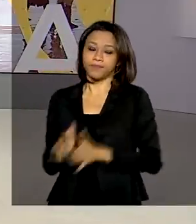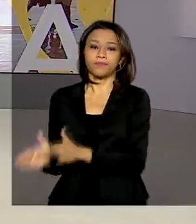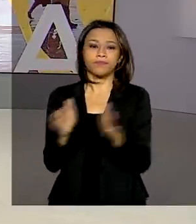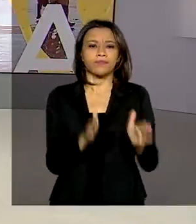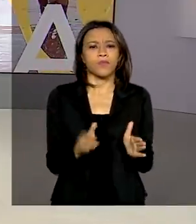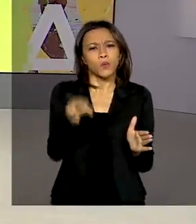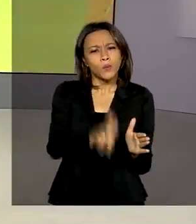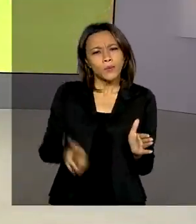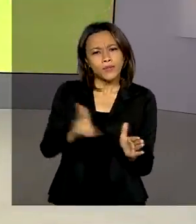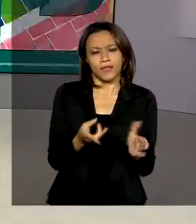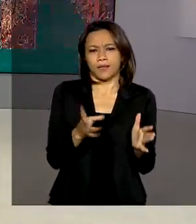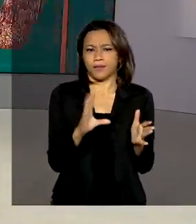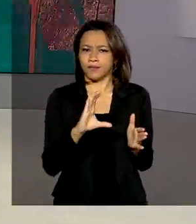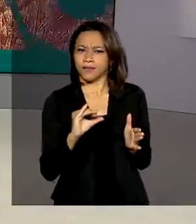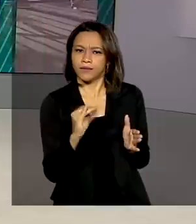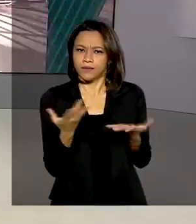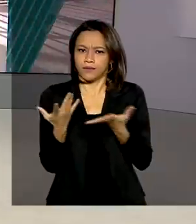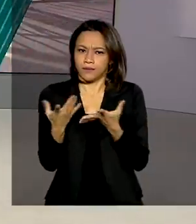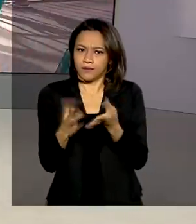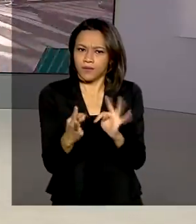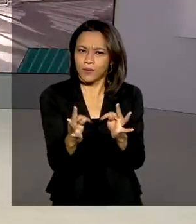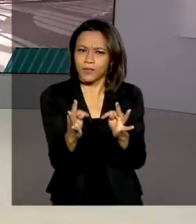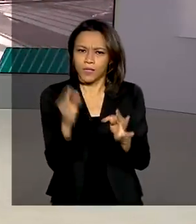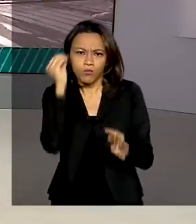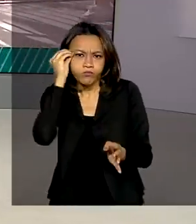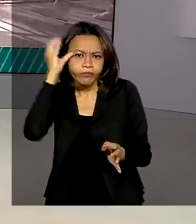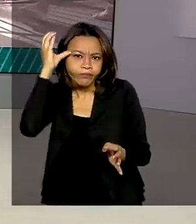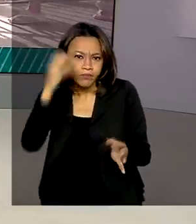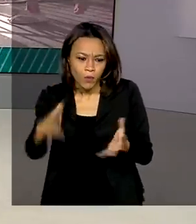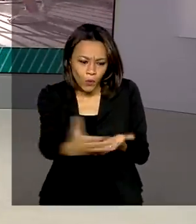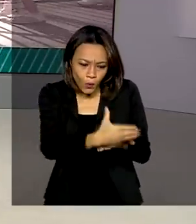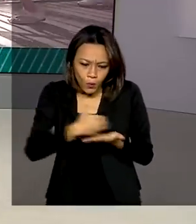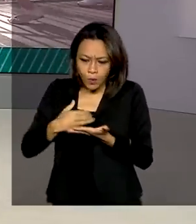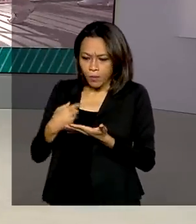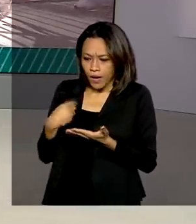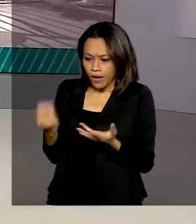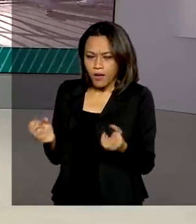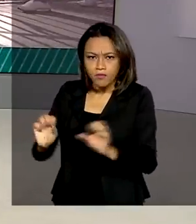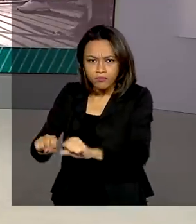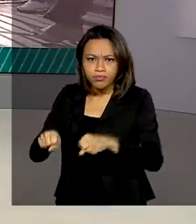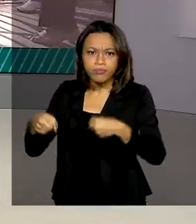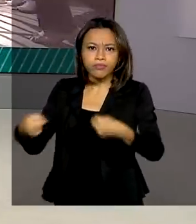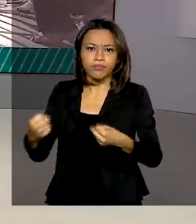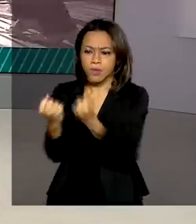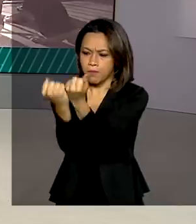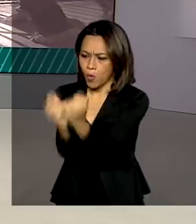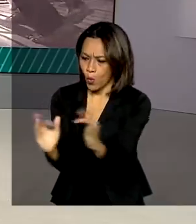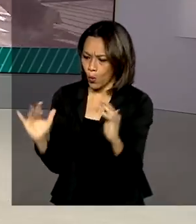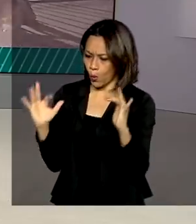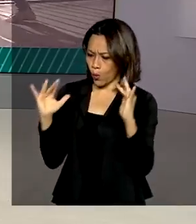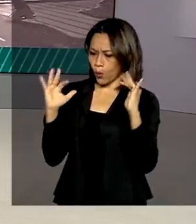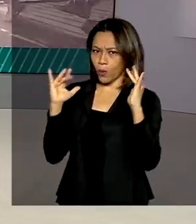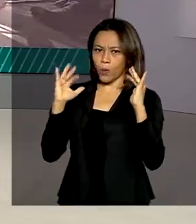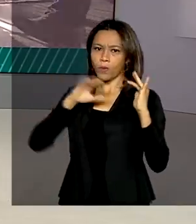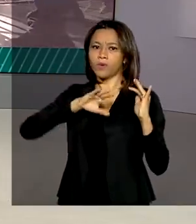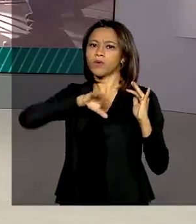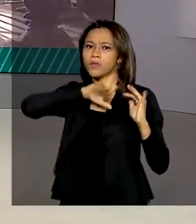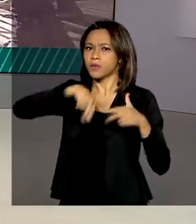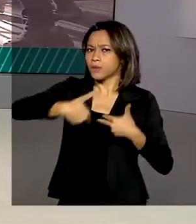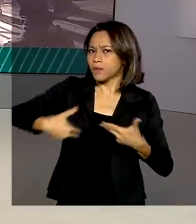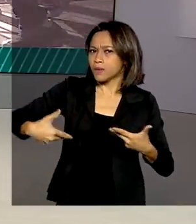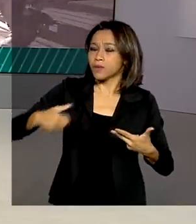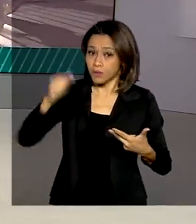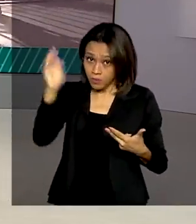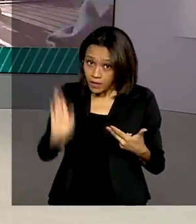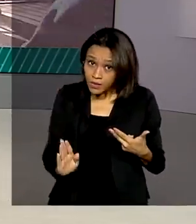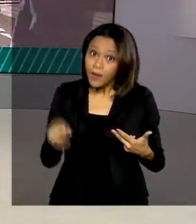ciência, a tecnologia e o conhecimento para recuperar áreas degradadas dos diversos biomas brasileiros. Esse é o objetivo